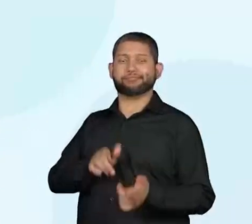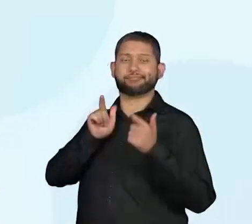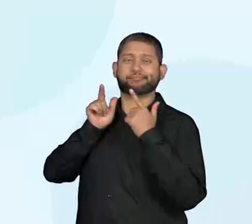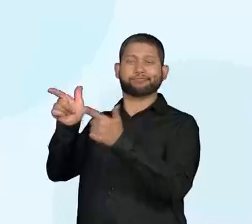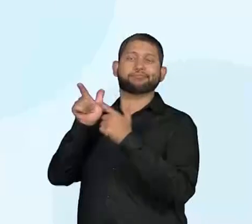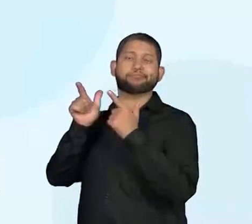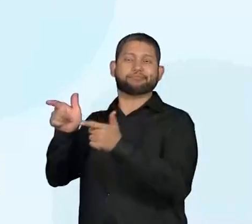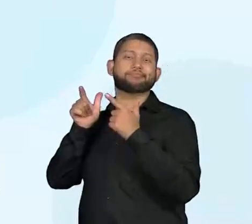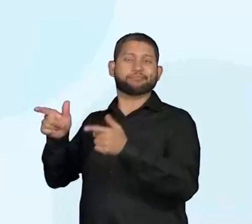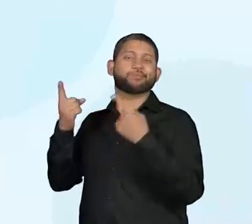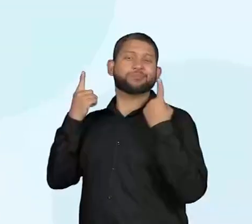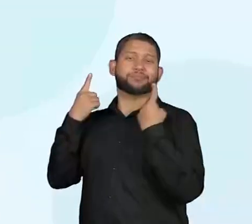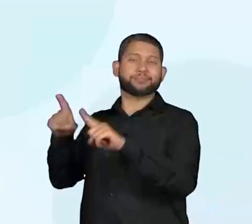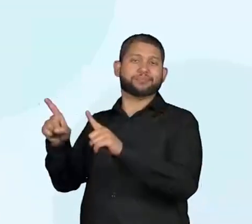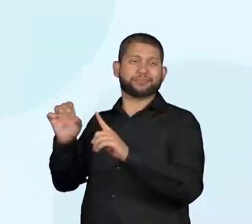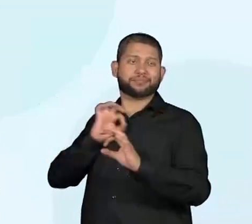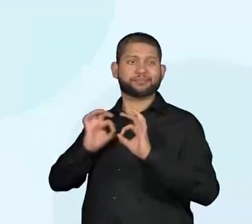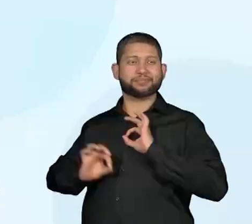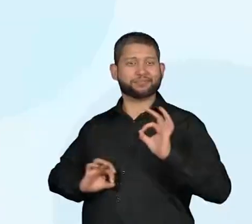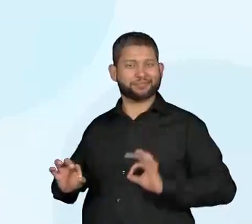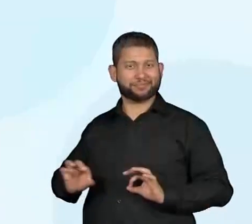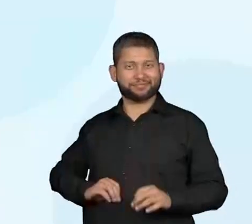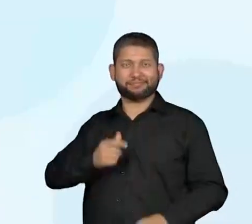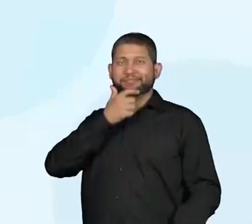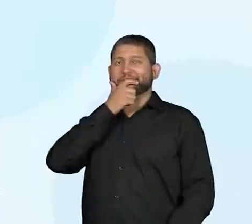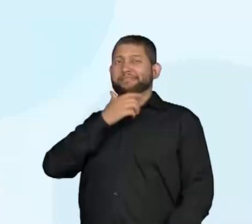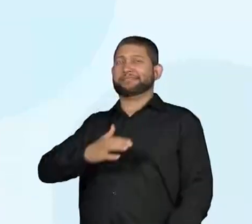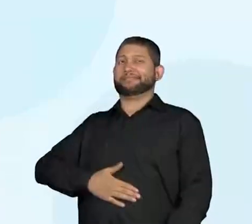um barato, rindo, achando engraçado.